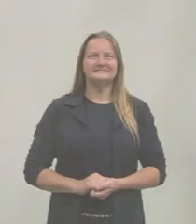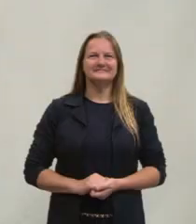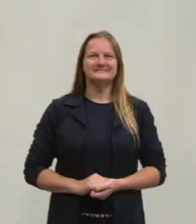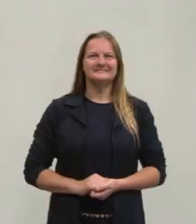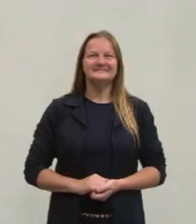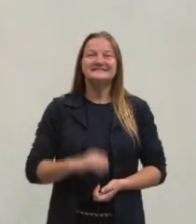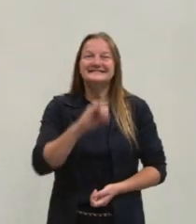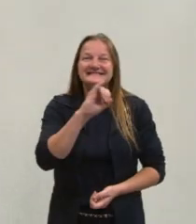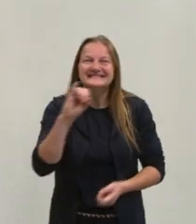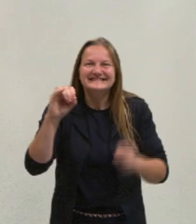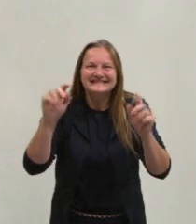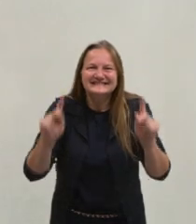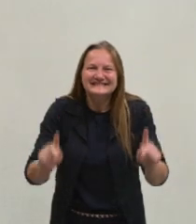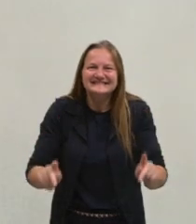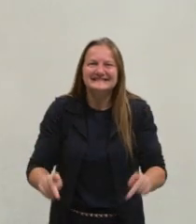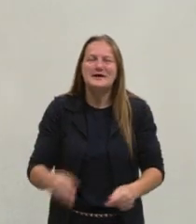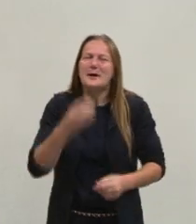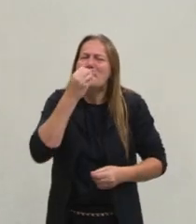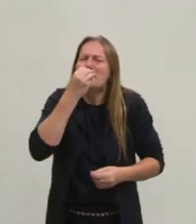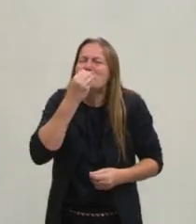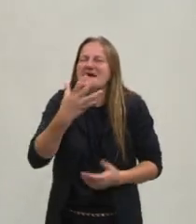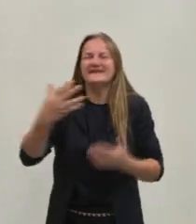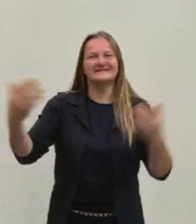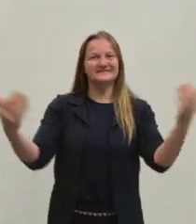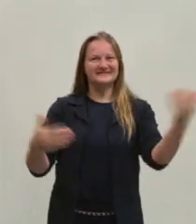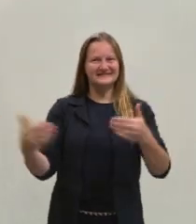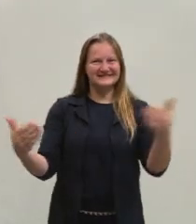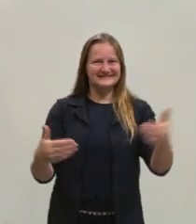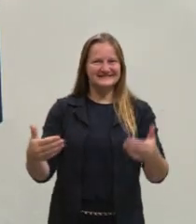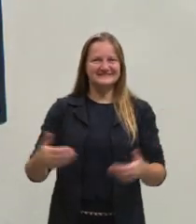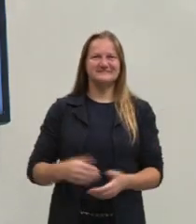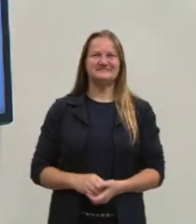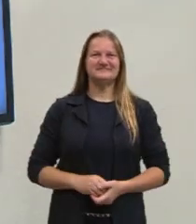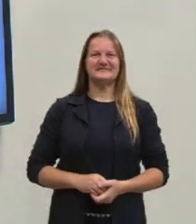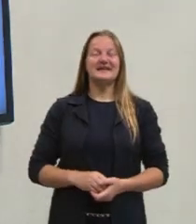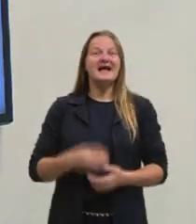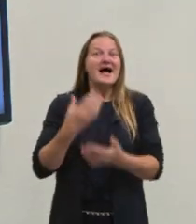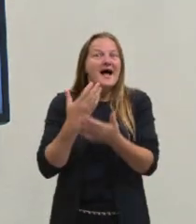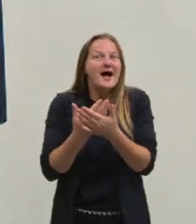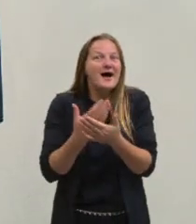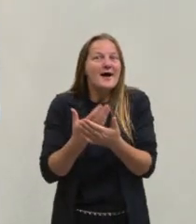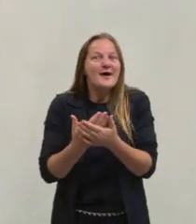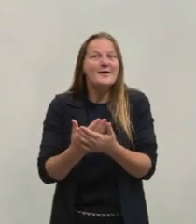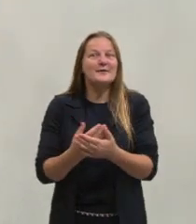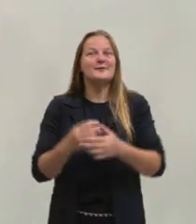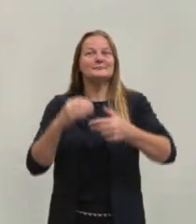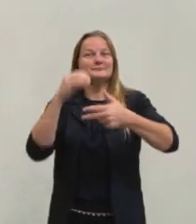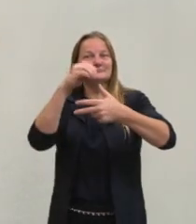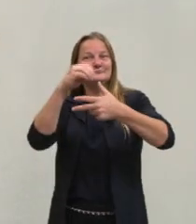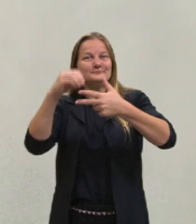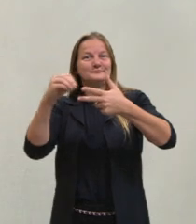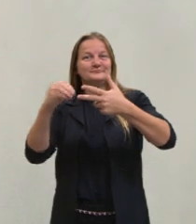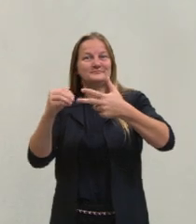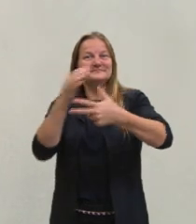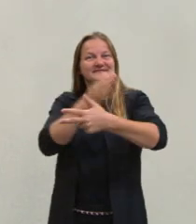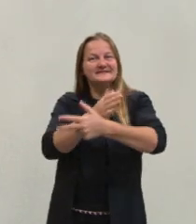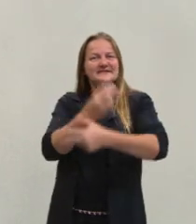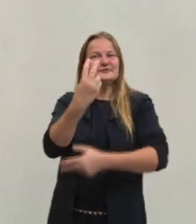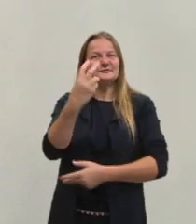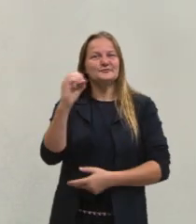Olá, pessoal! Sejam bem-vindos e bem-vindas à aula do programa Pré-ENEM